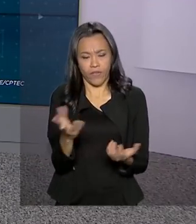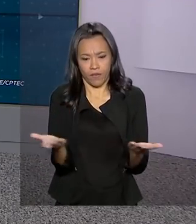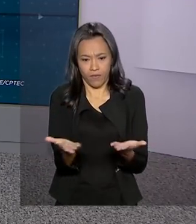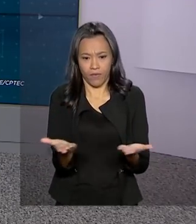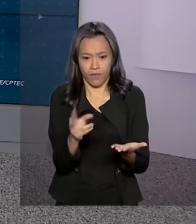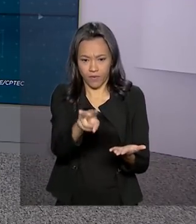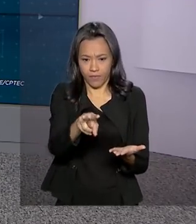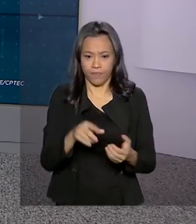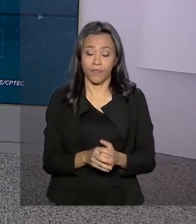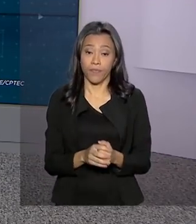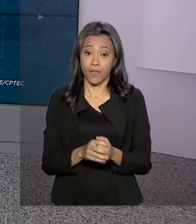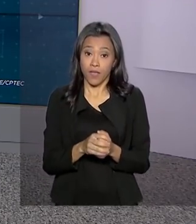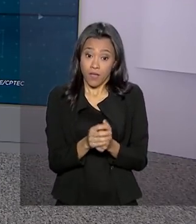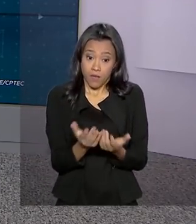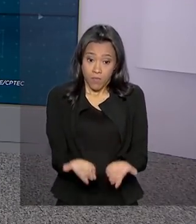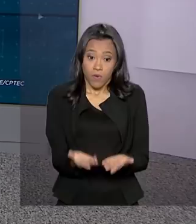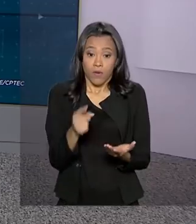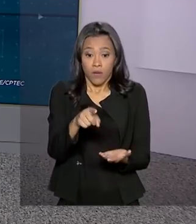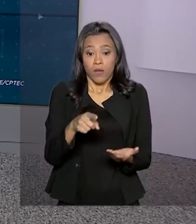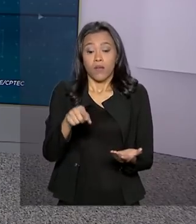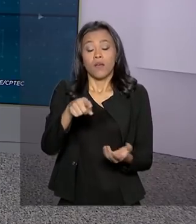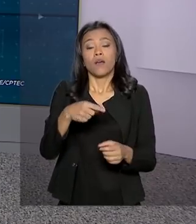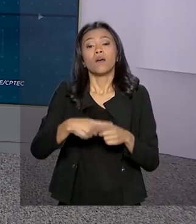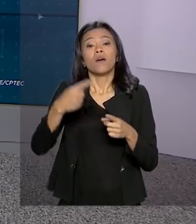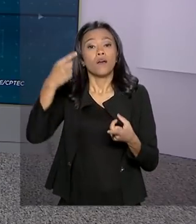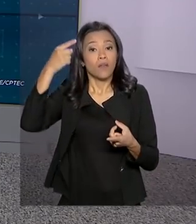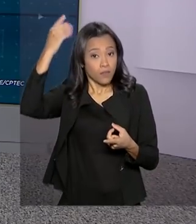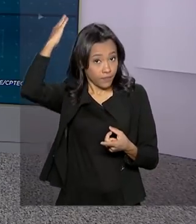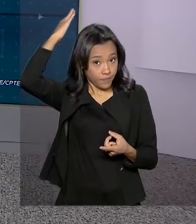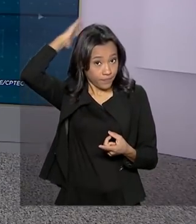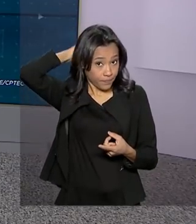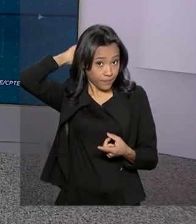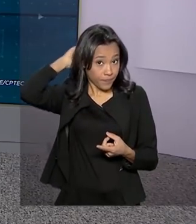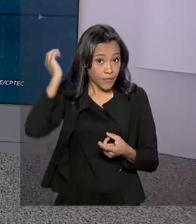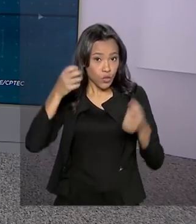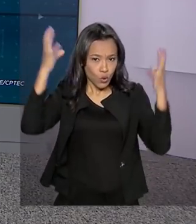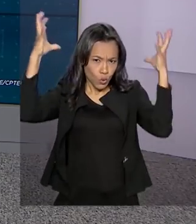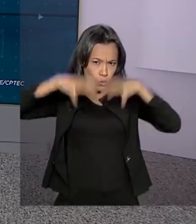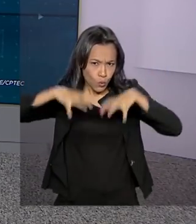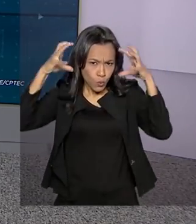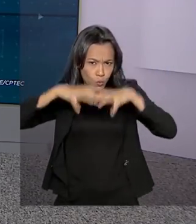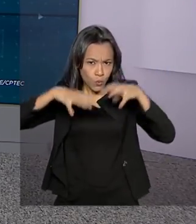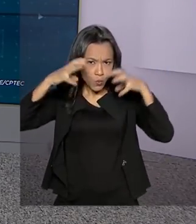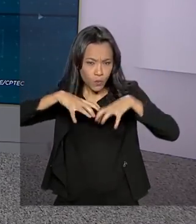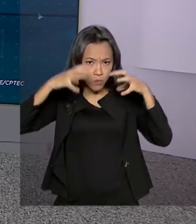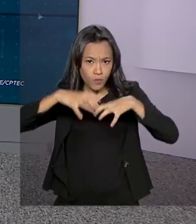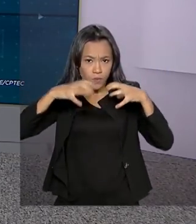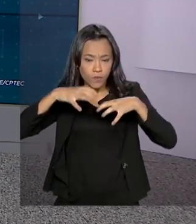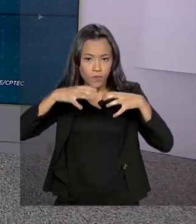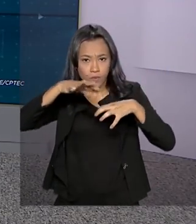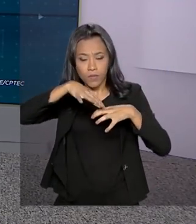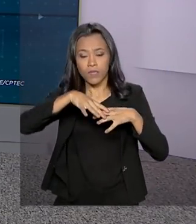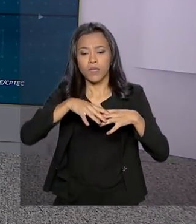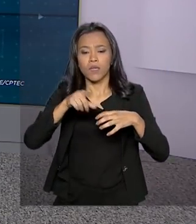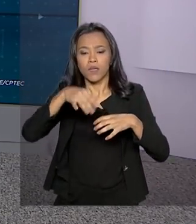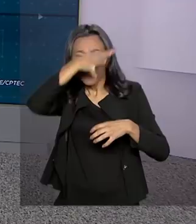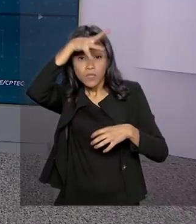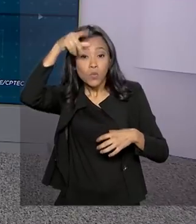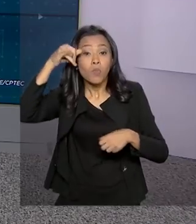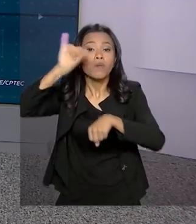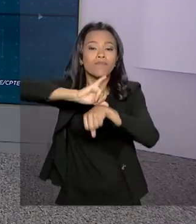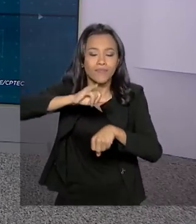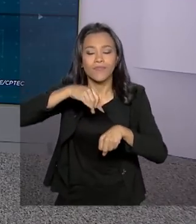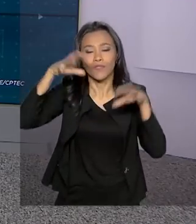começa aqui de cima. Bom, em Manaus nós temos pancadas de chuva. Em Maceió pode chover.